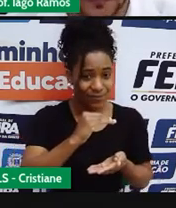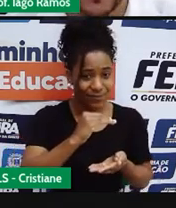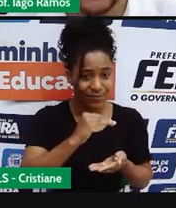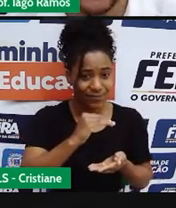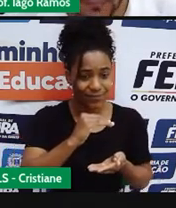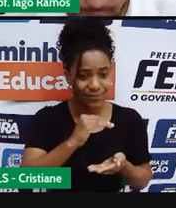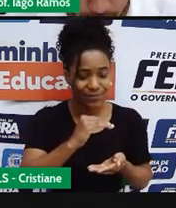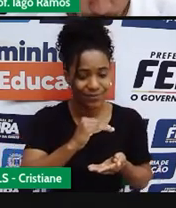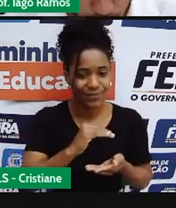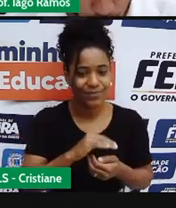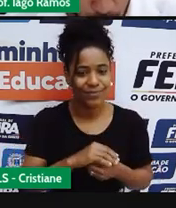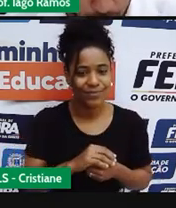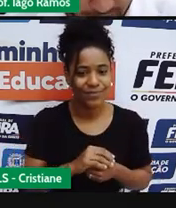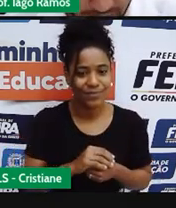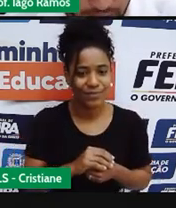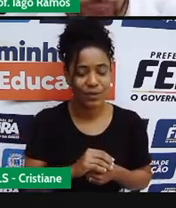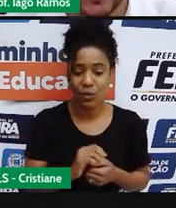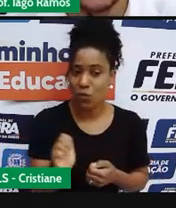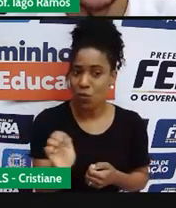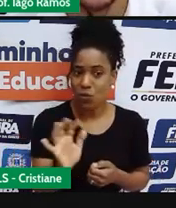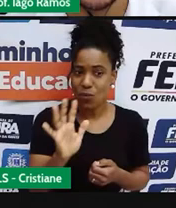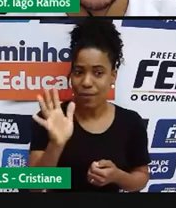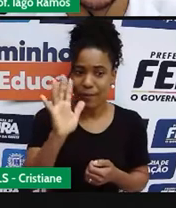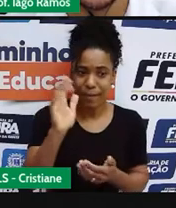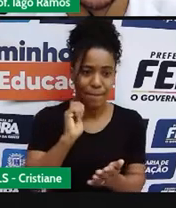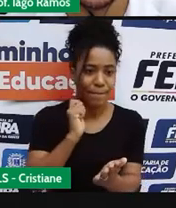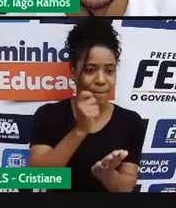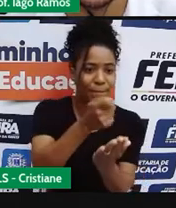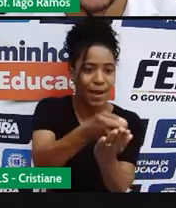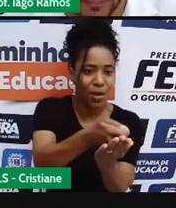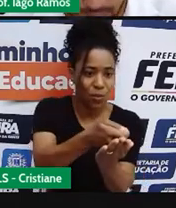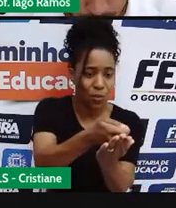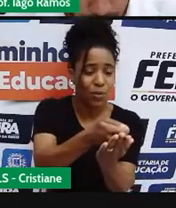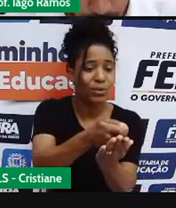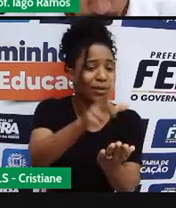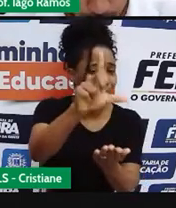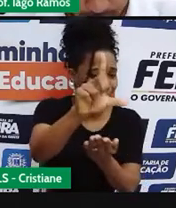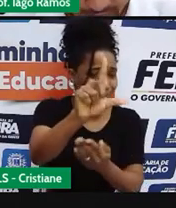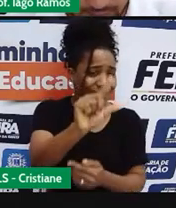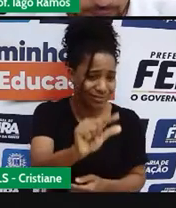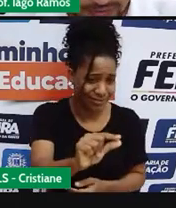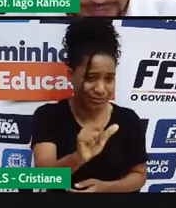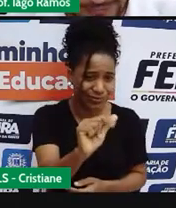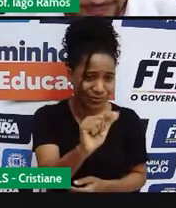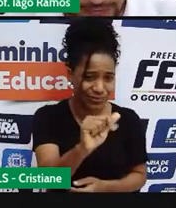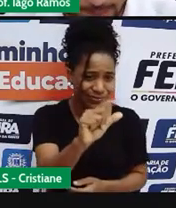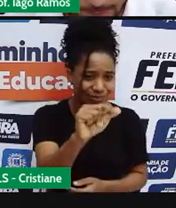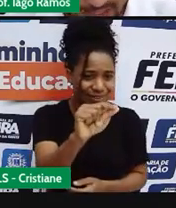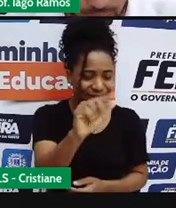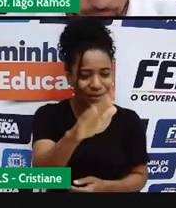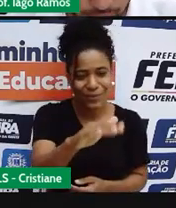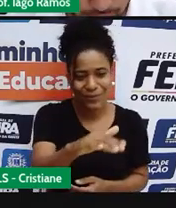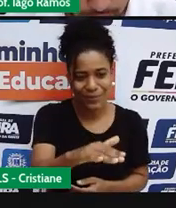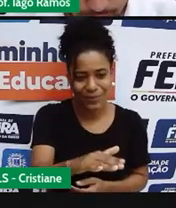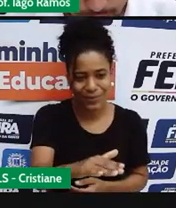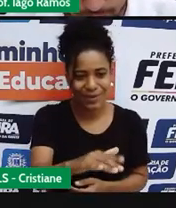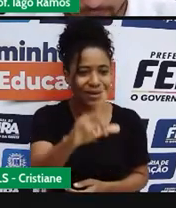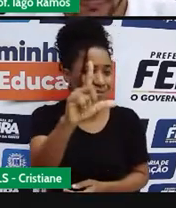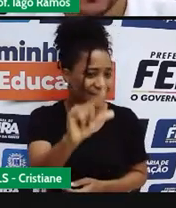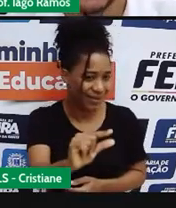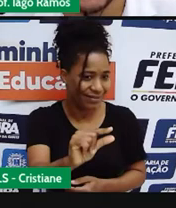Diminui o preço... O preço a ser pago.